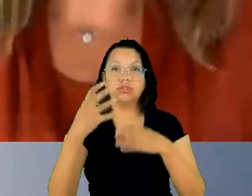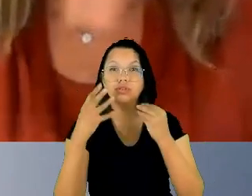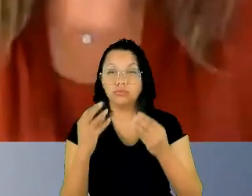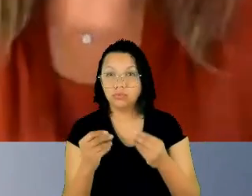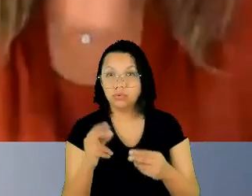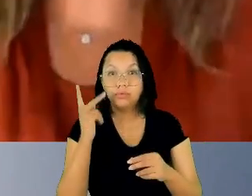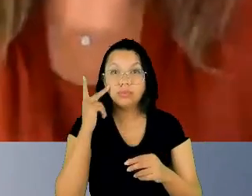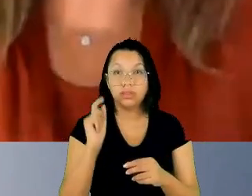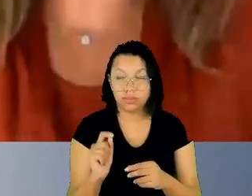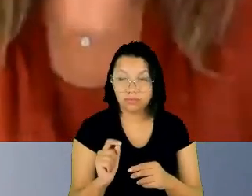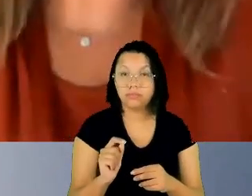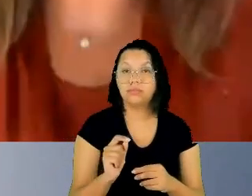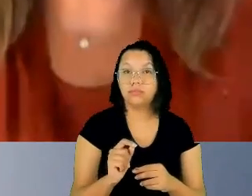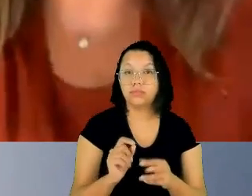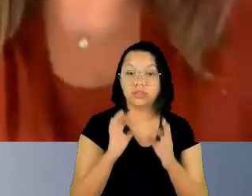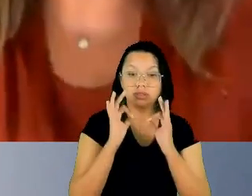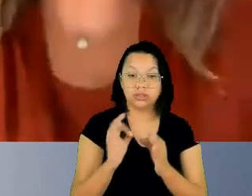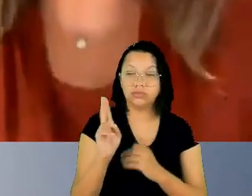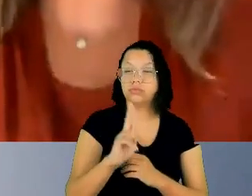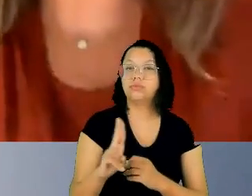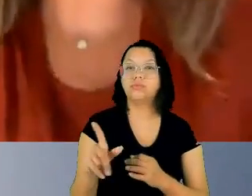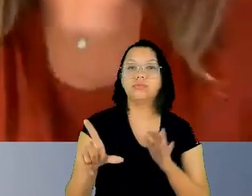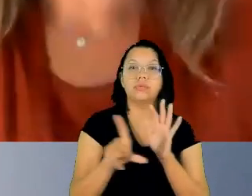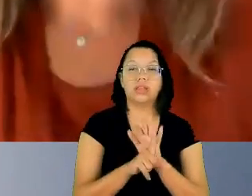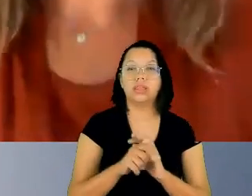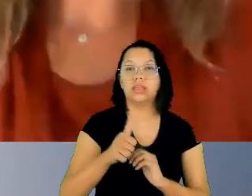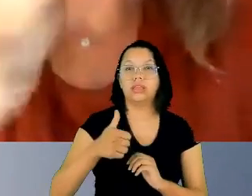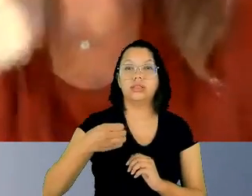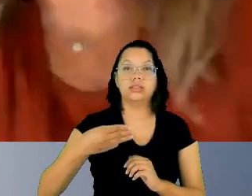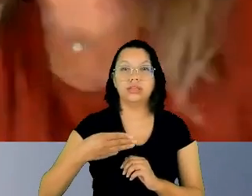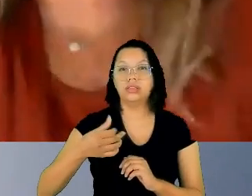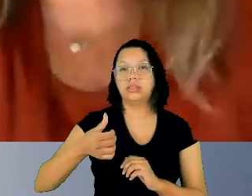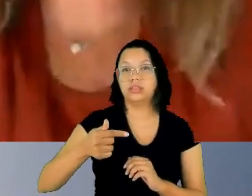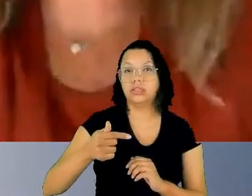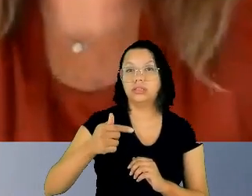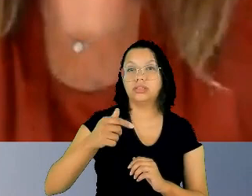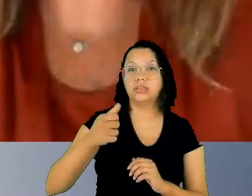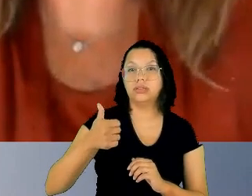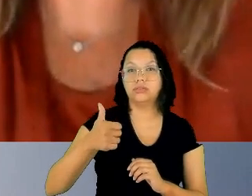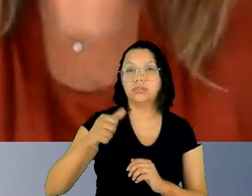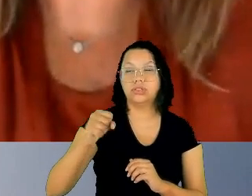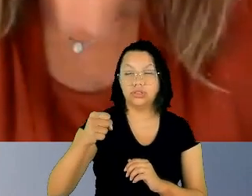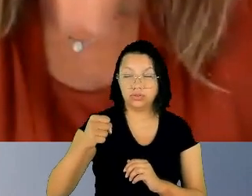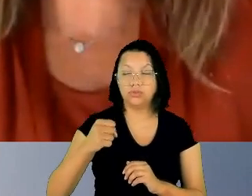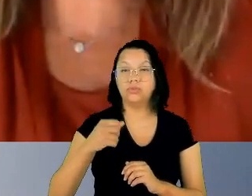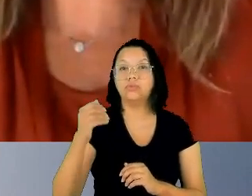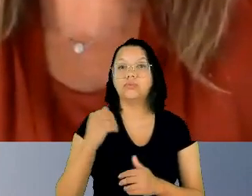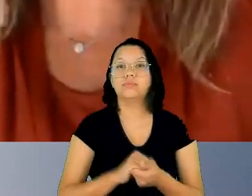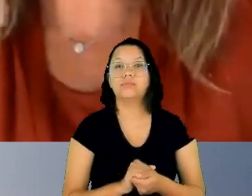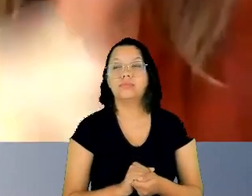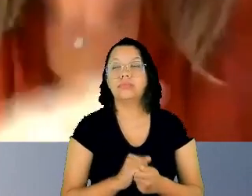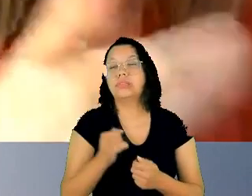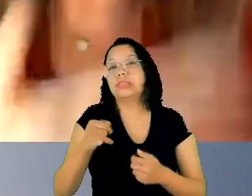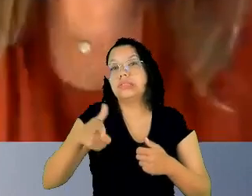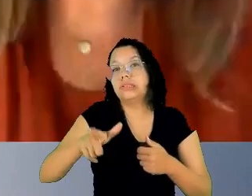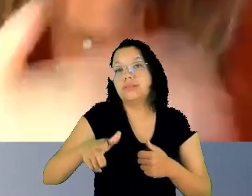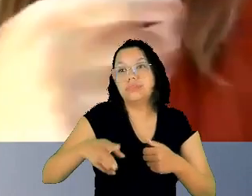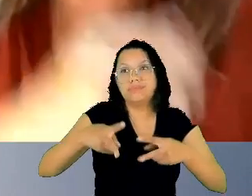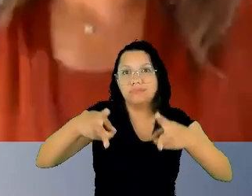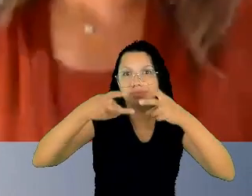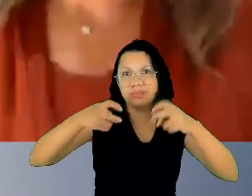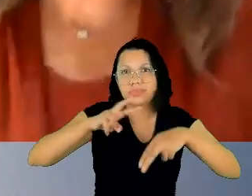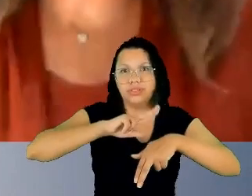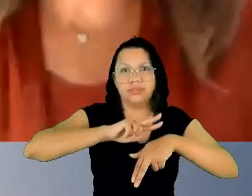13.718 de 24 de setembro de 2018 se não houver a perspectiva de gênero eu creio e